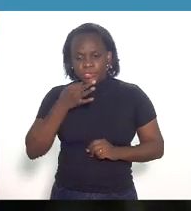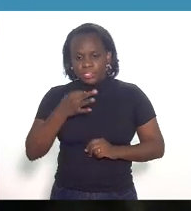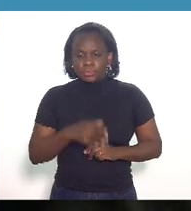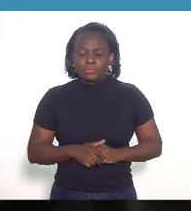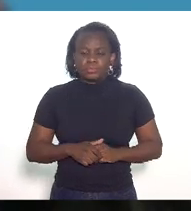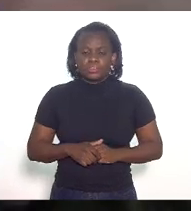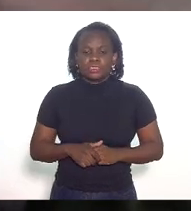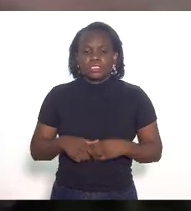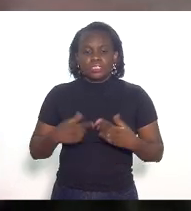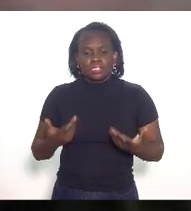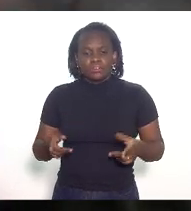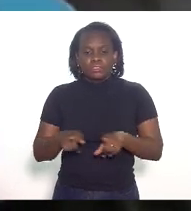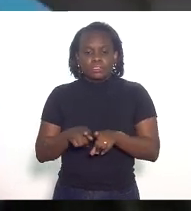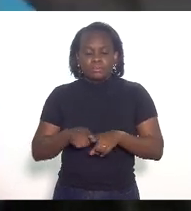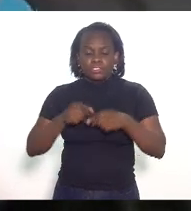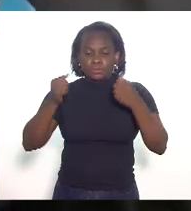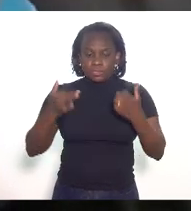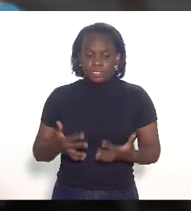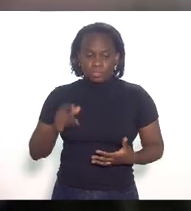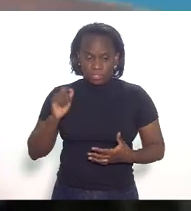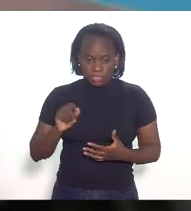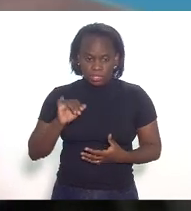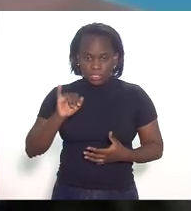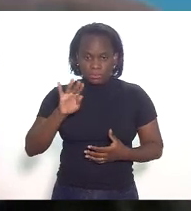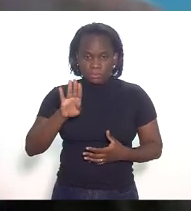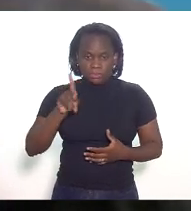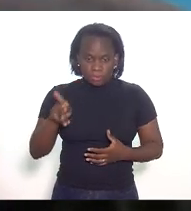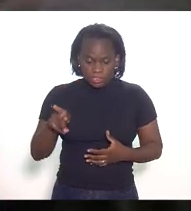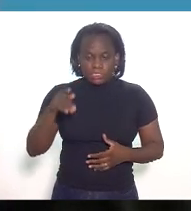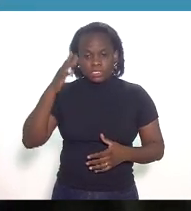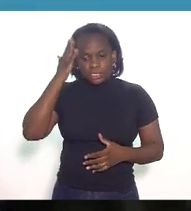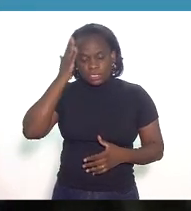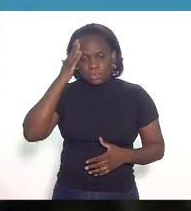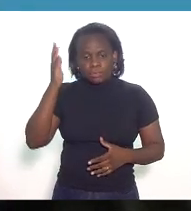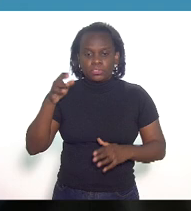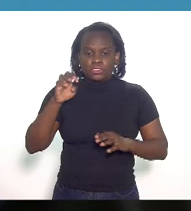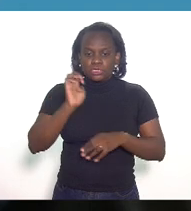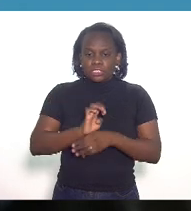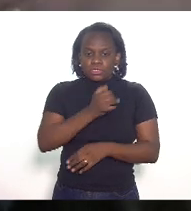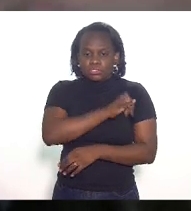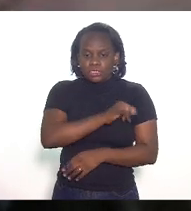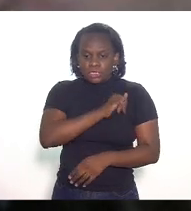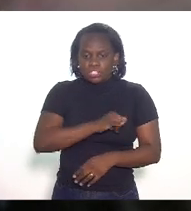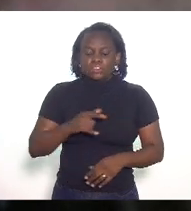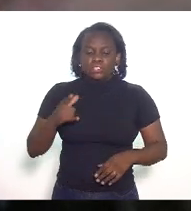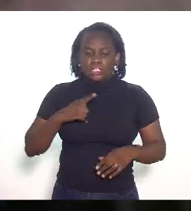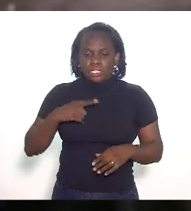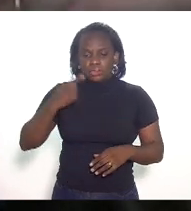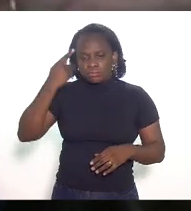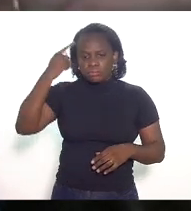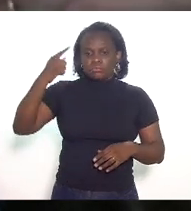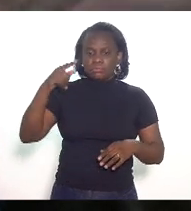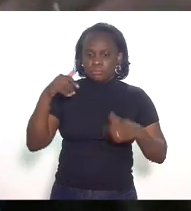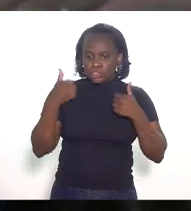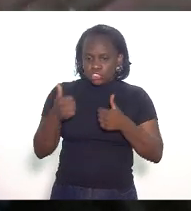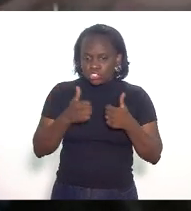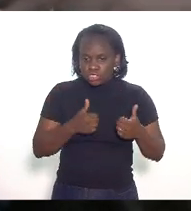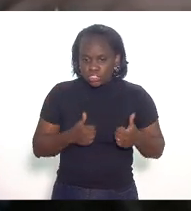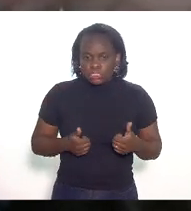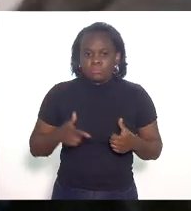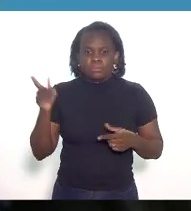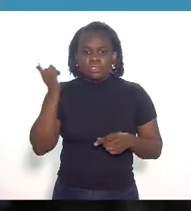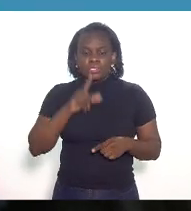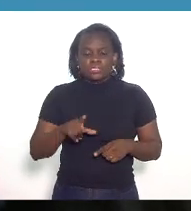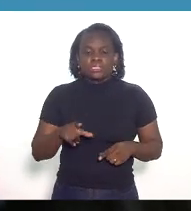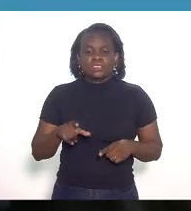a gente não podia deixar de ressaltar que o IBP reconhece que o estado do Rio de Janeiro vem adotando iniciativas muito positivas para viabilizar um